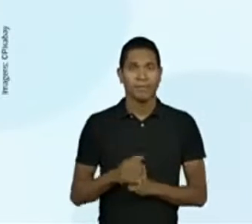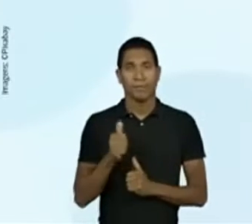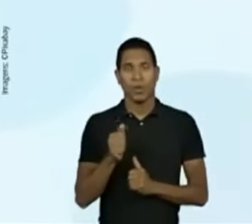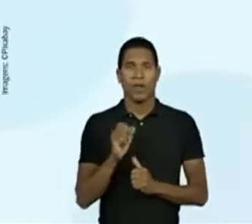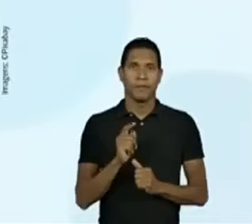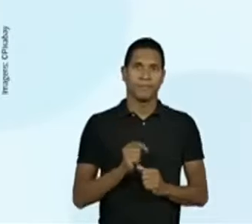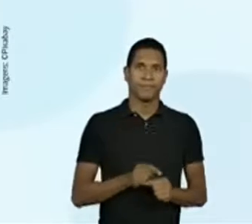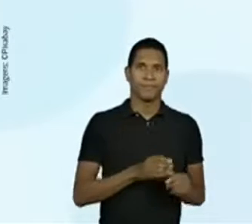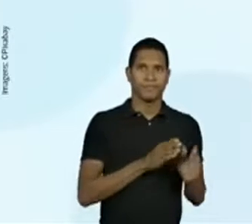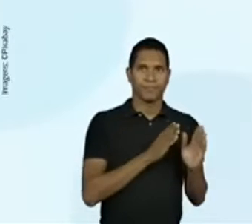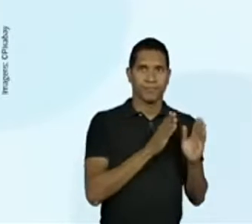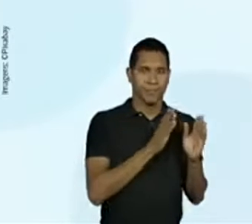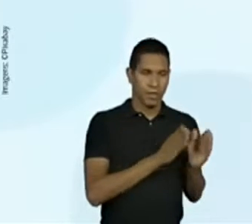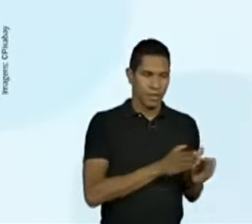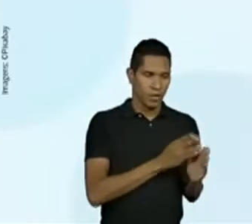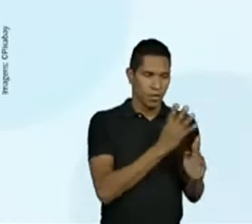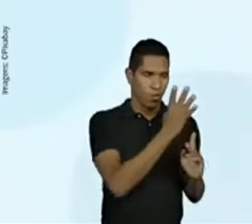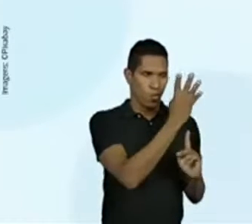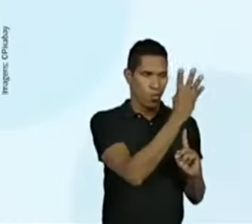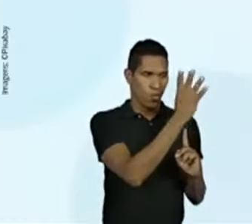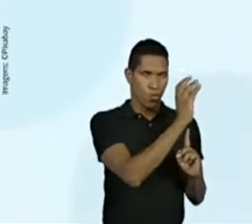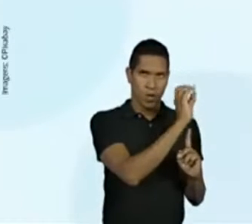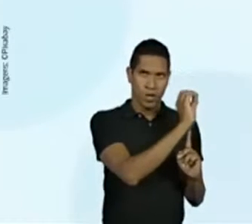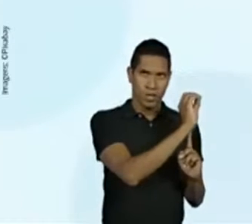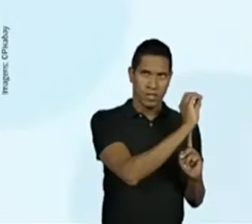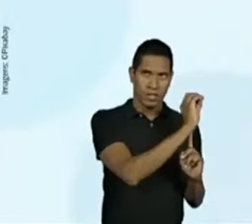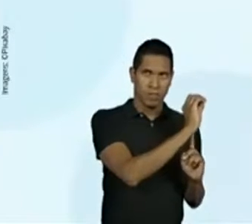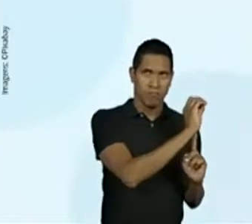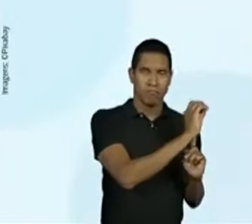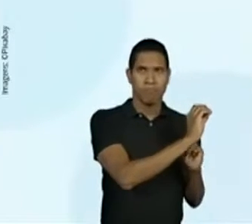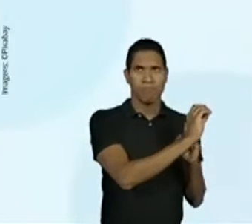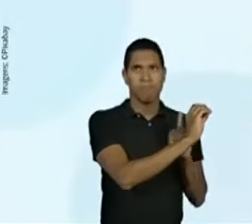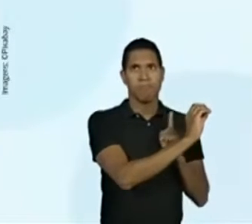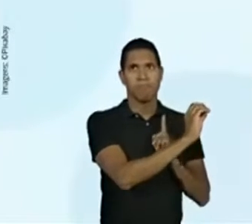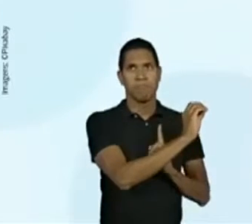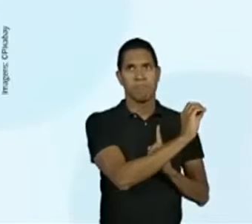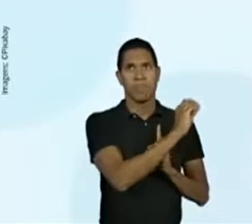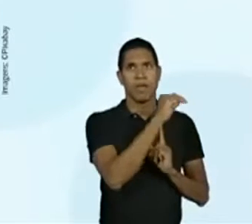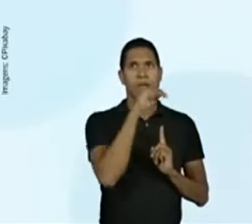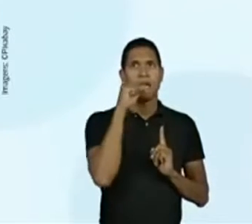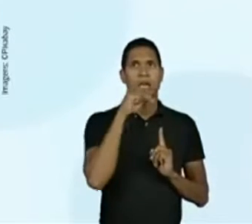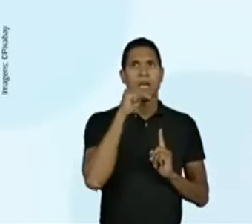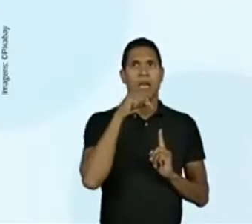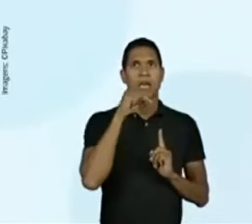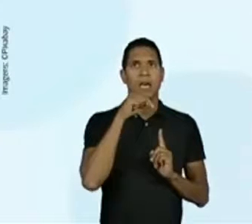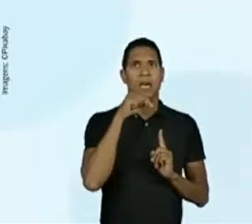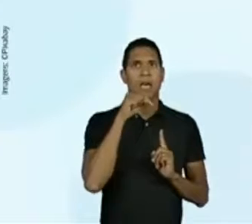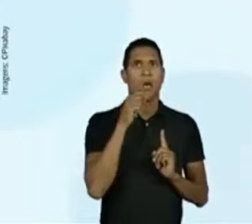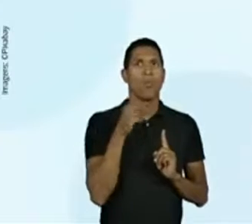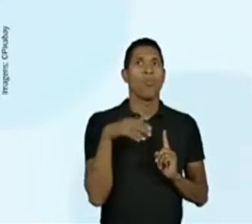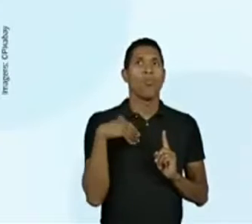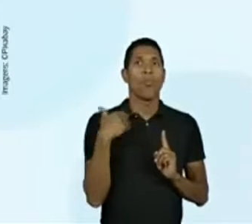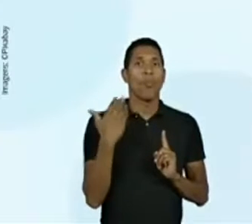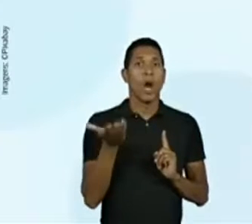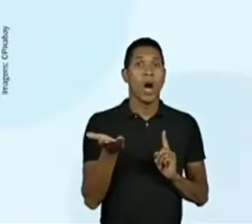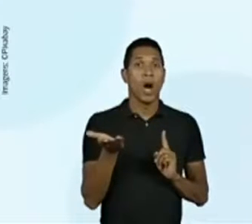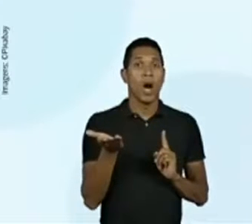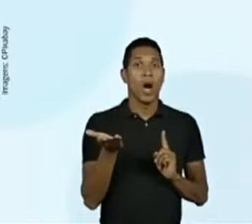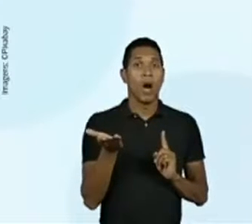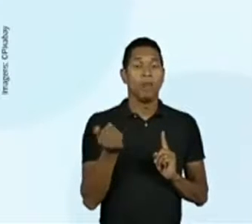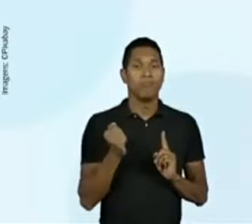quanto? Se esse marca 40, observem. O anterior marca quanto?